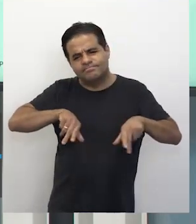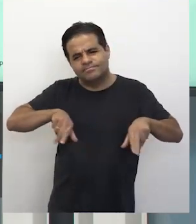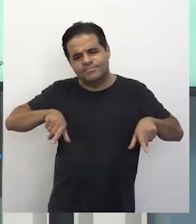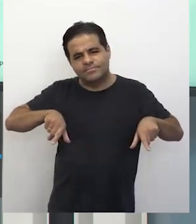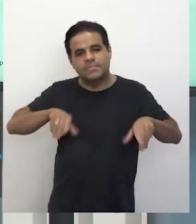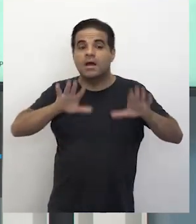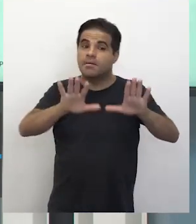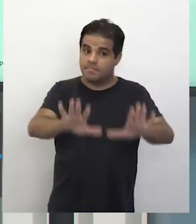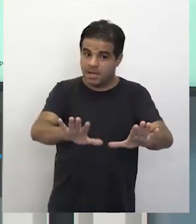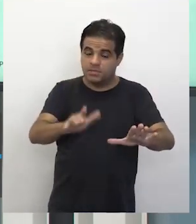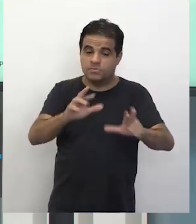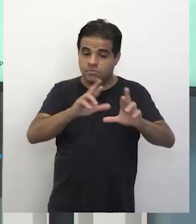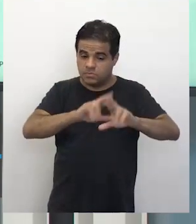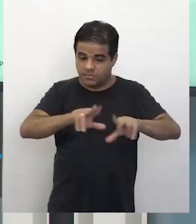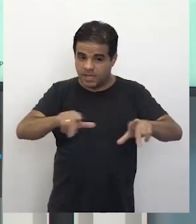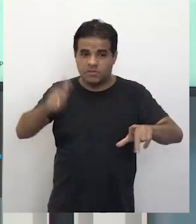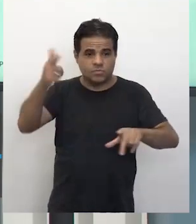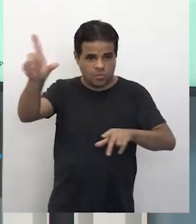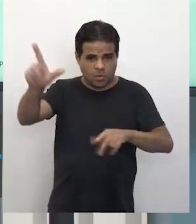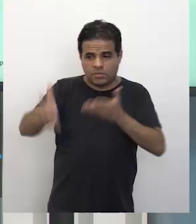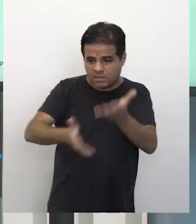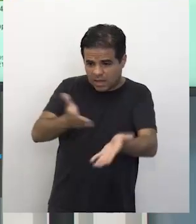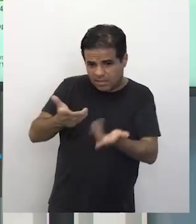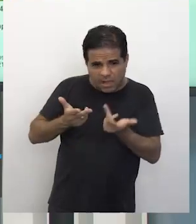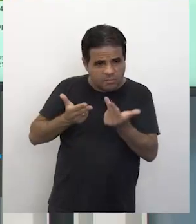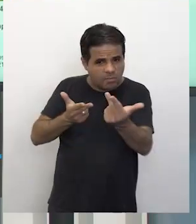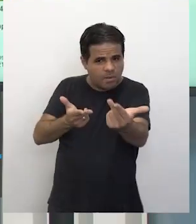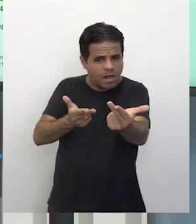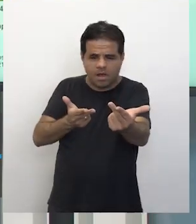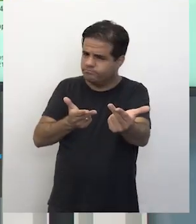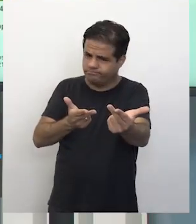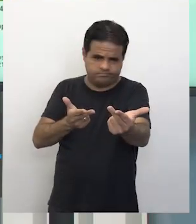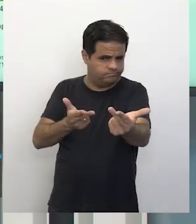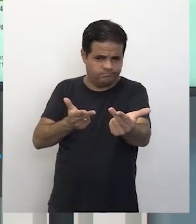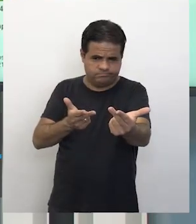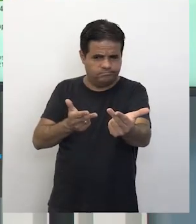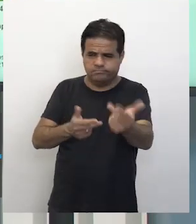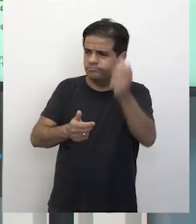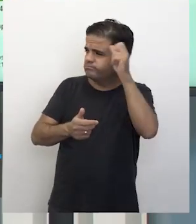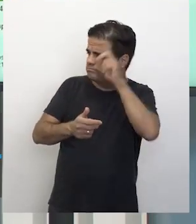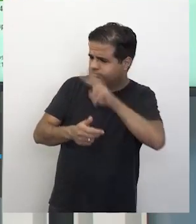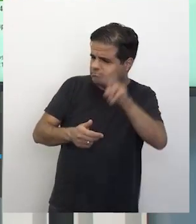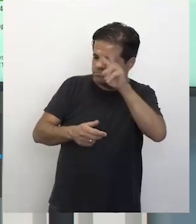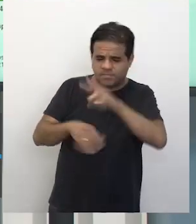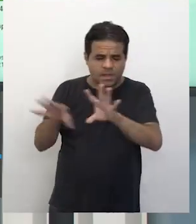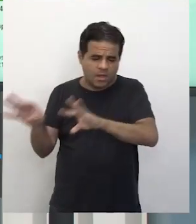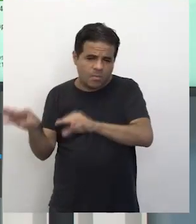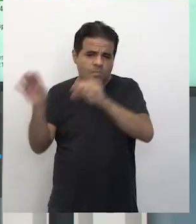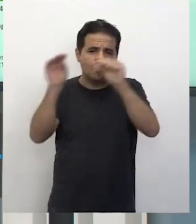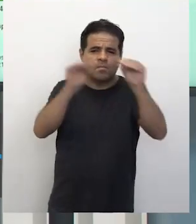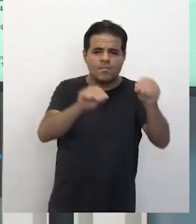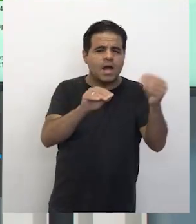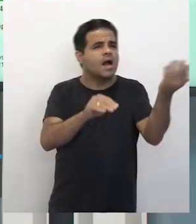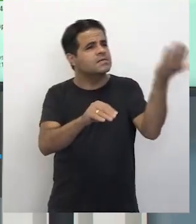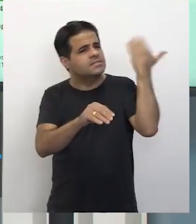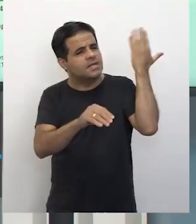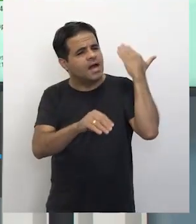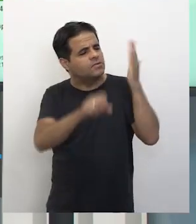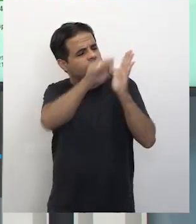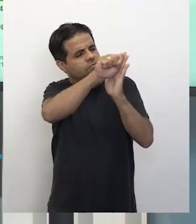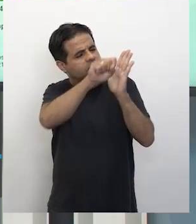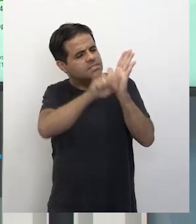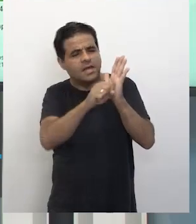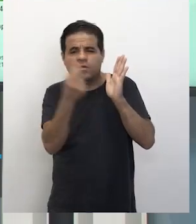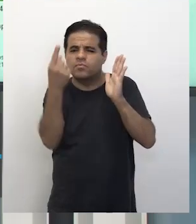o diverso, outro, é tratado dessa maneira. Então, nós vimos aí essa migração no passado, no século XIX,